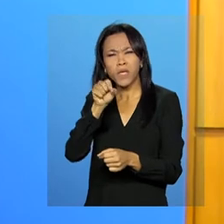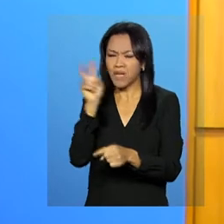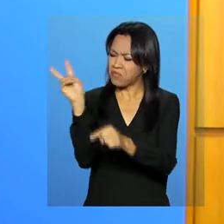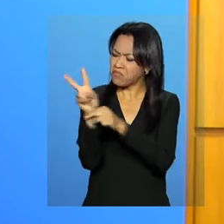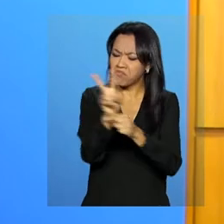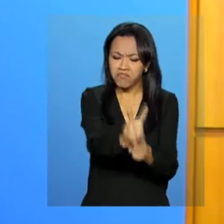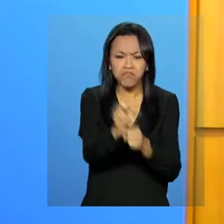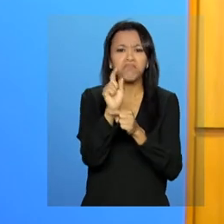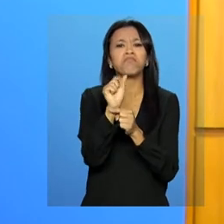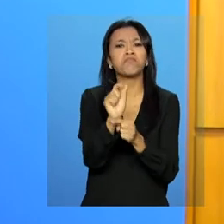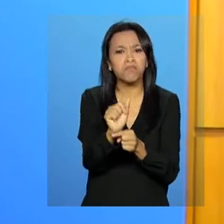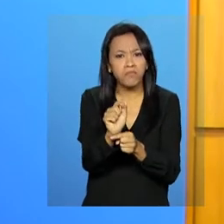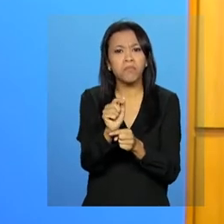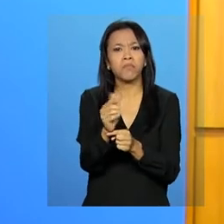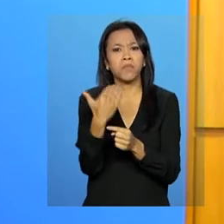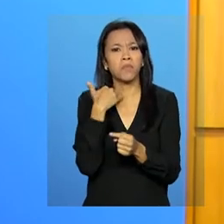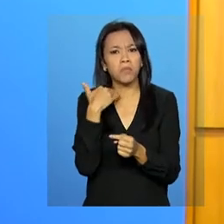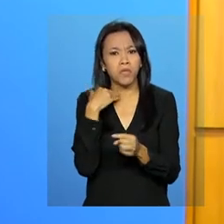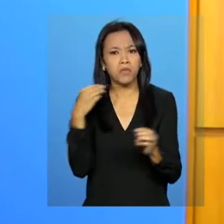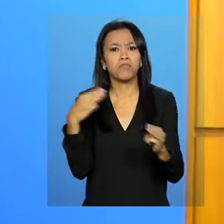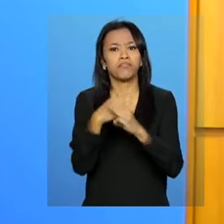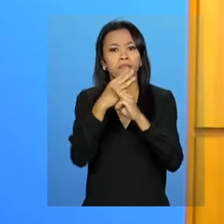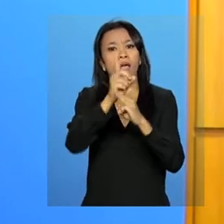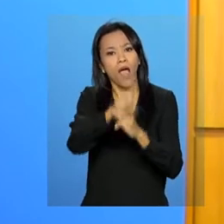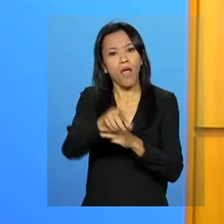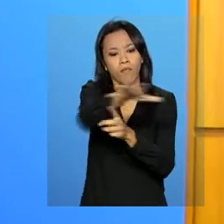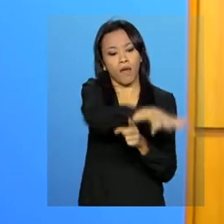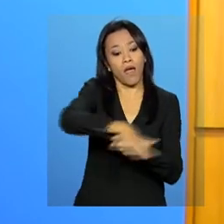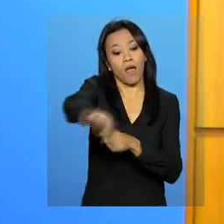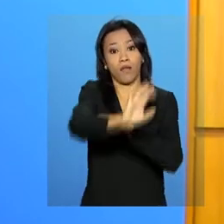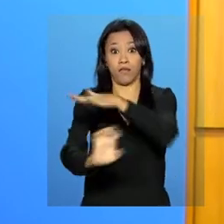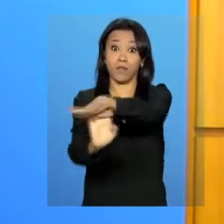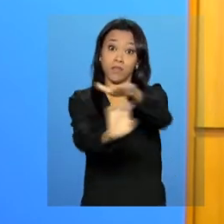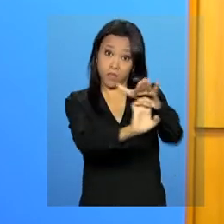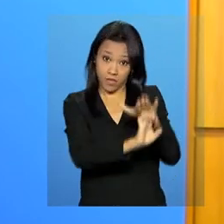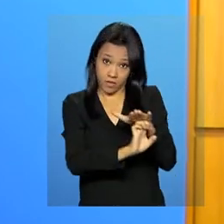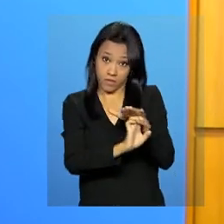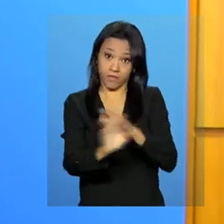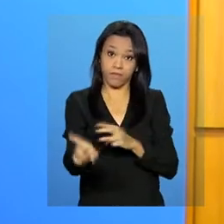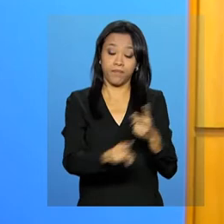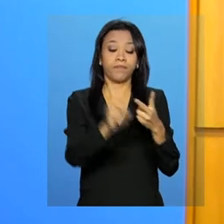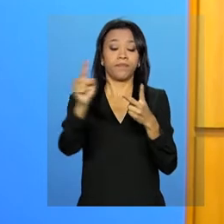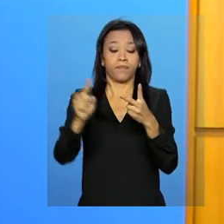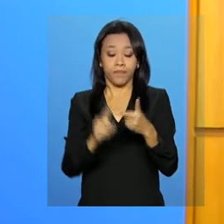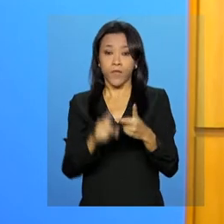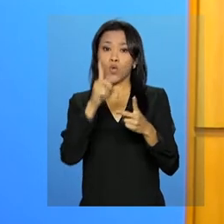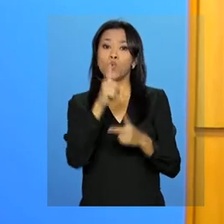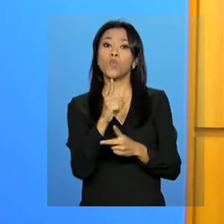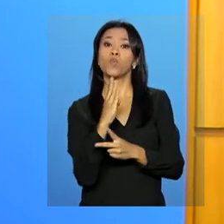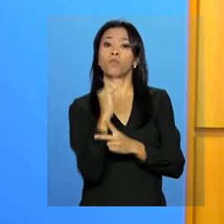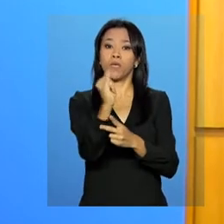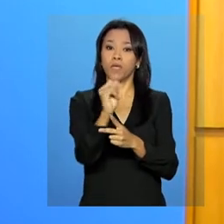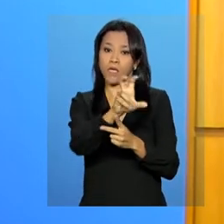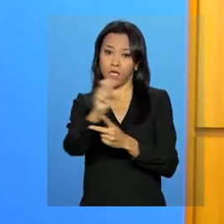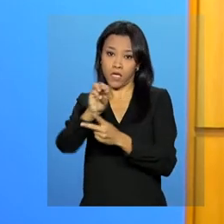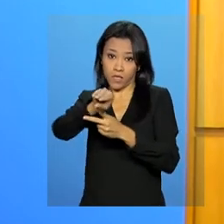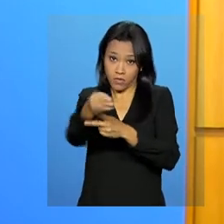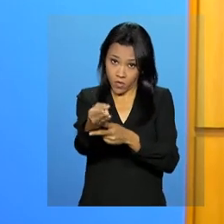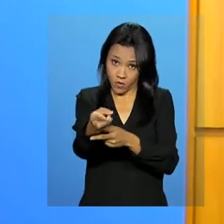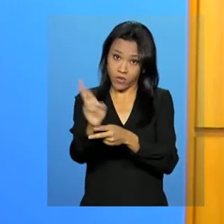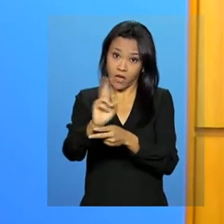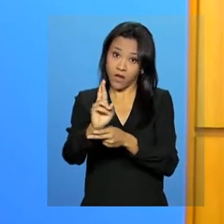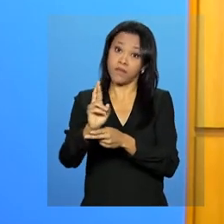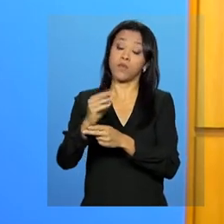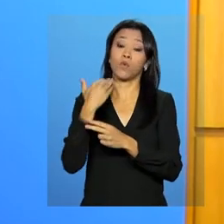financiamento, ela, como disse, é destinada ao setor empresarial. Segunda parte, R 1,5 bilhão a Caixa está